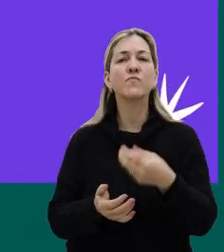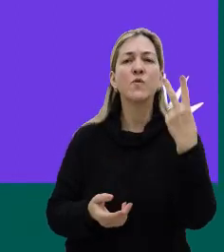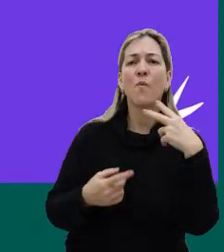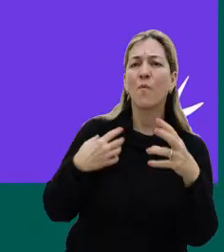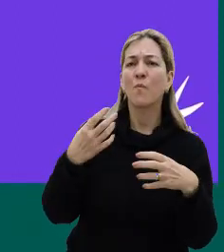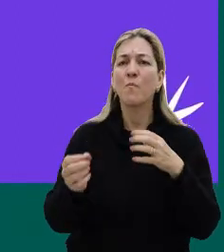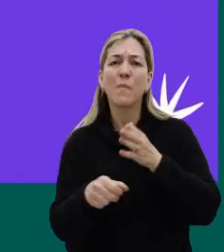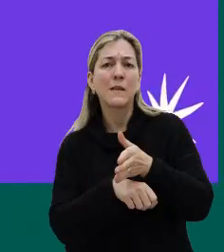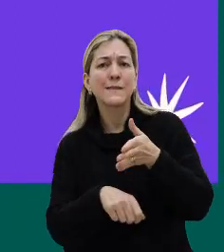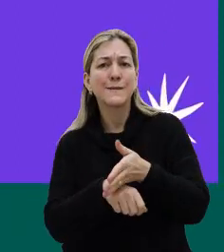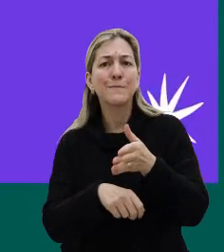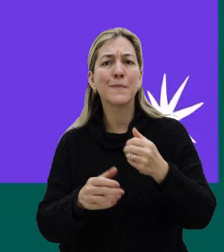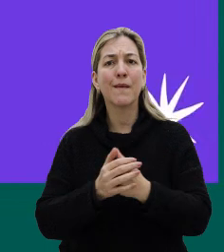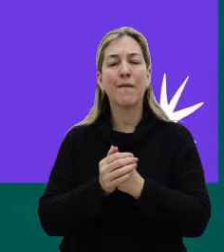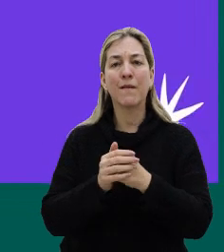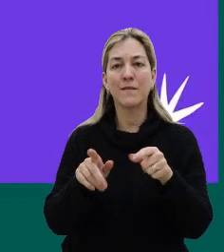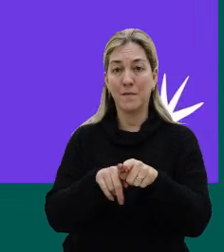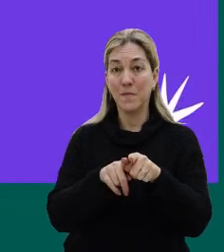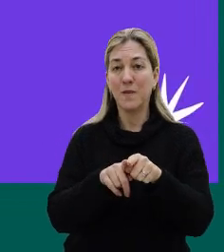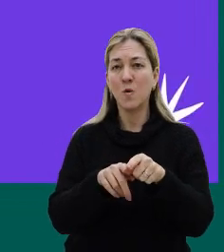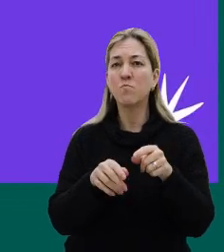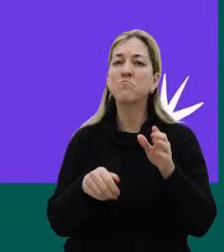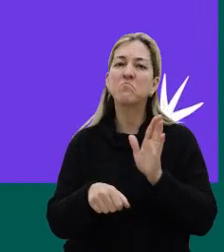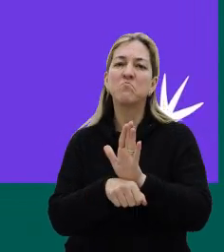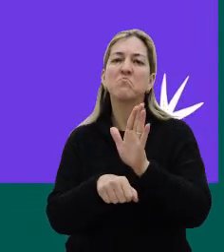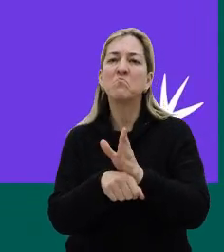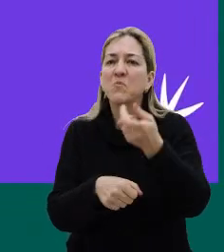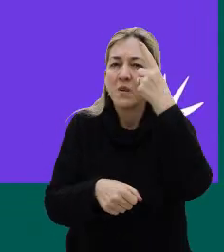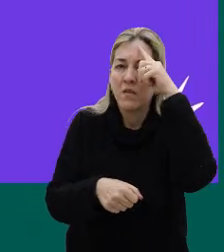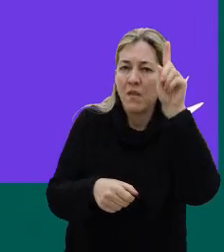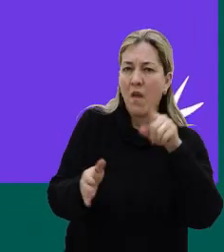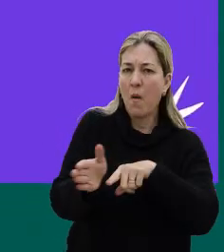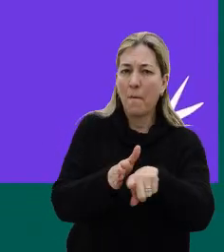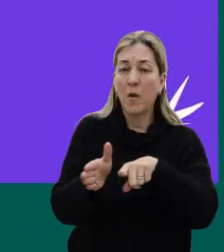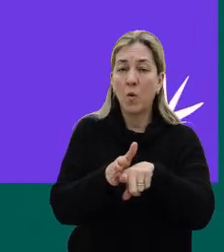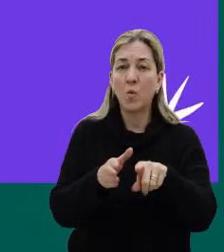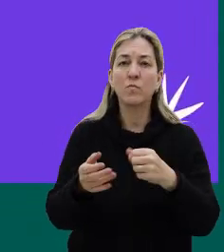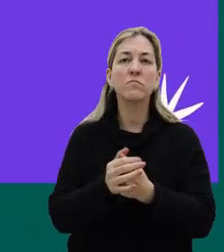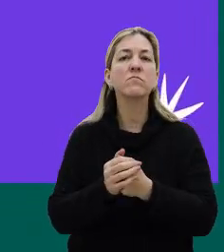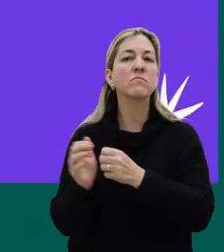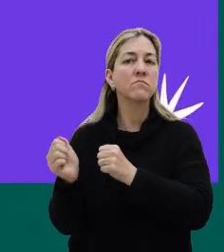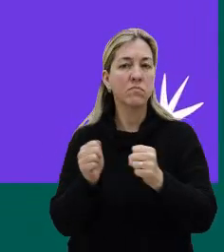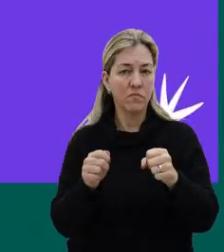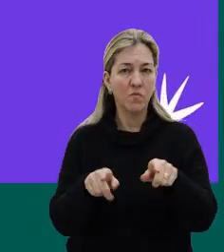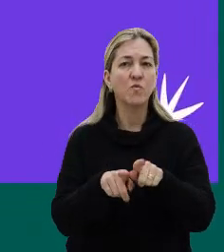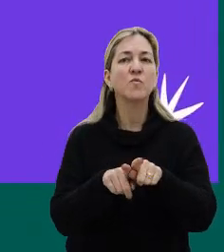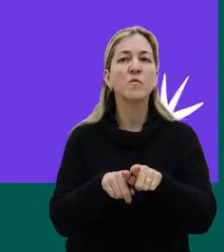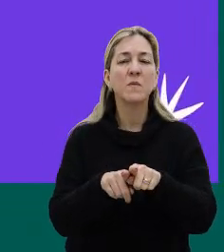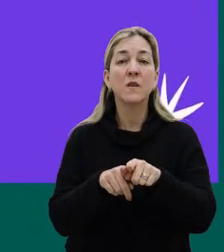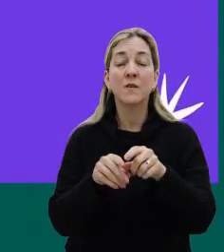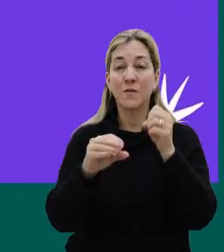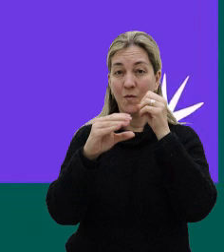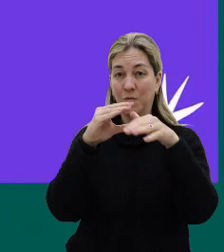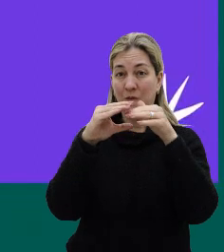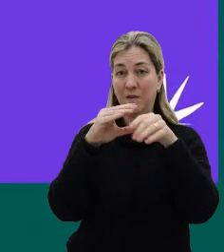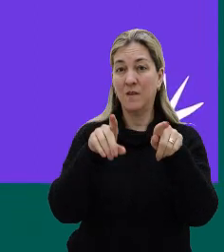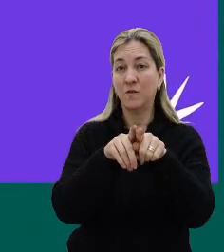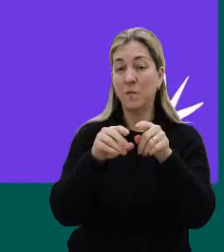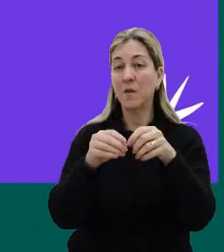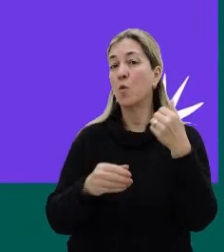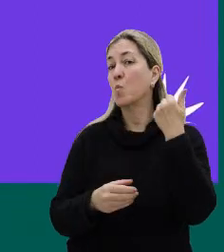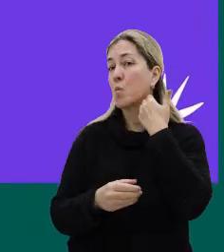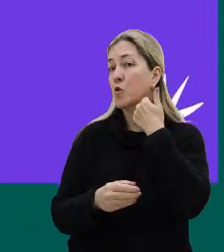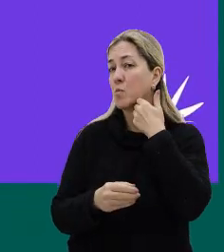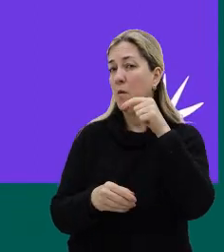maneira participar, colaborando com uma ideia, com um questionamento, pode escrever a sua mensagem, o seu texto, o